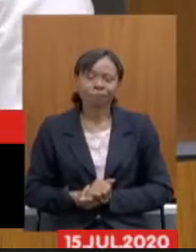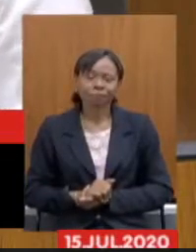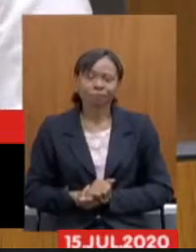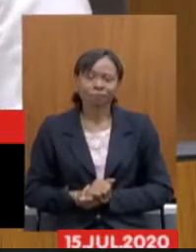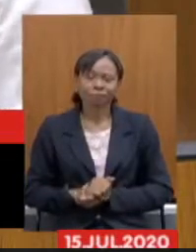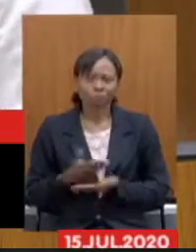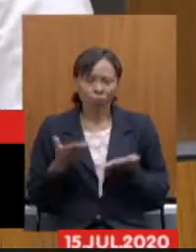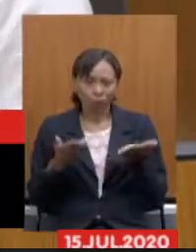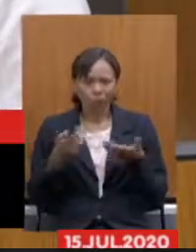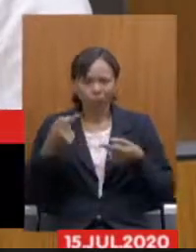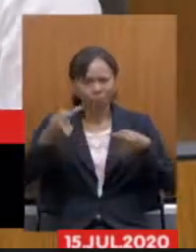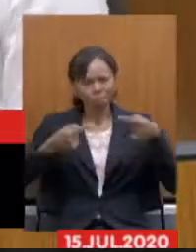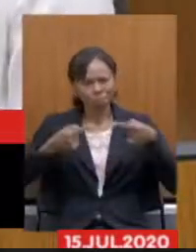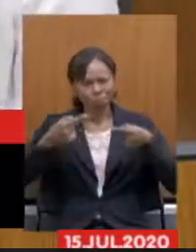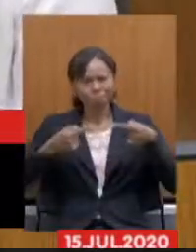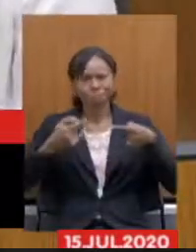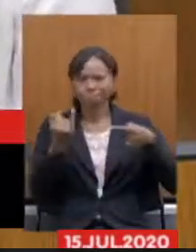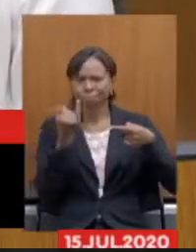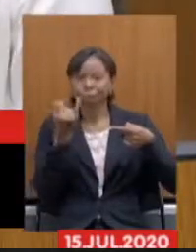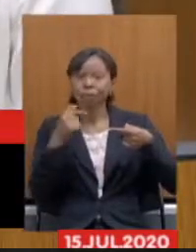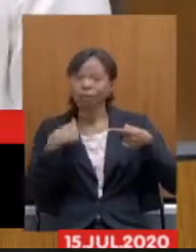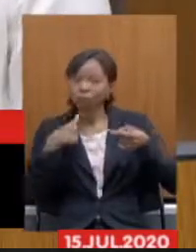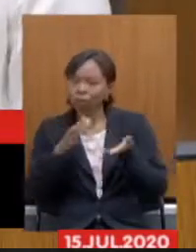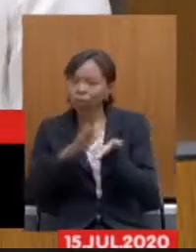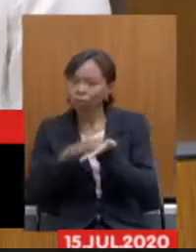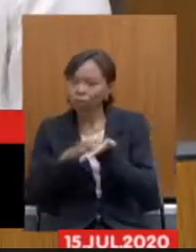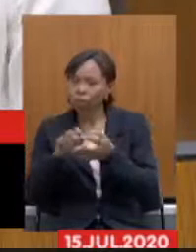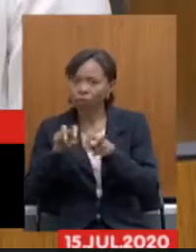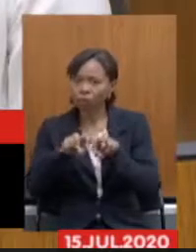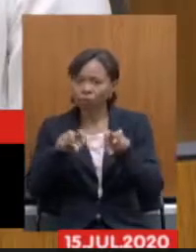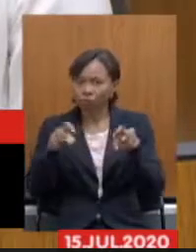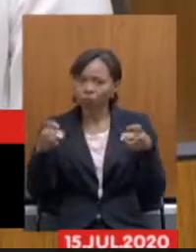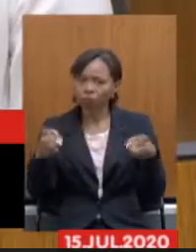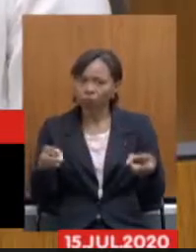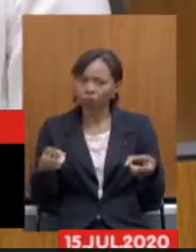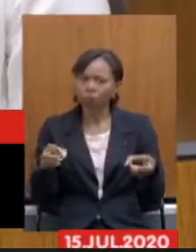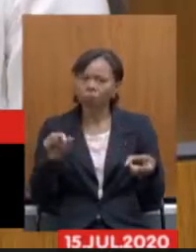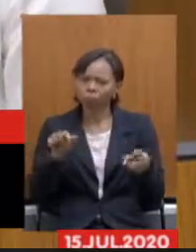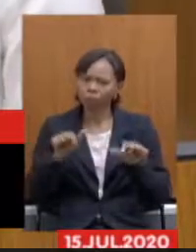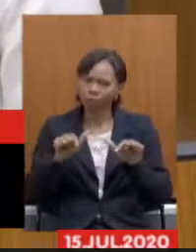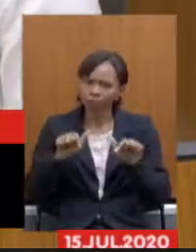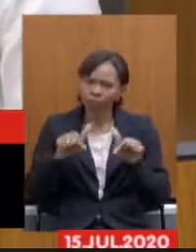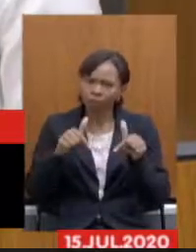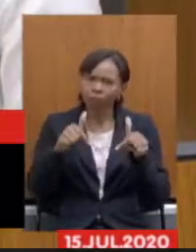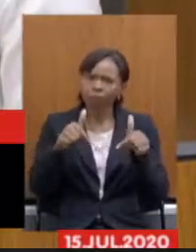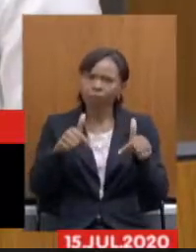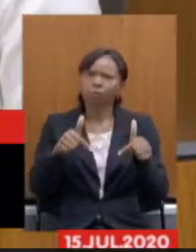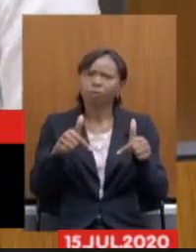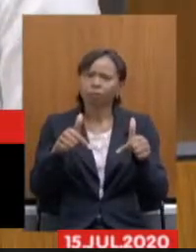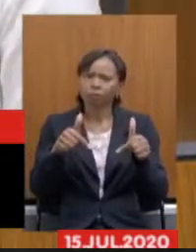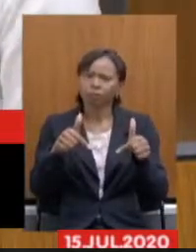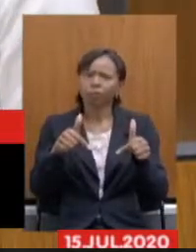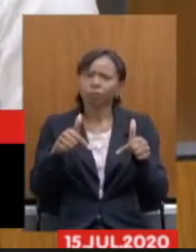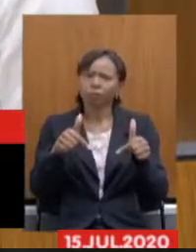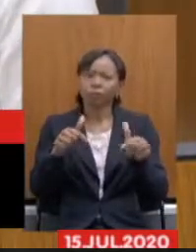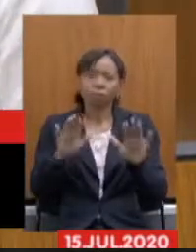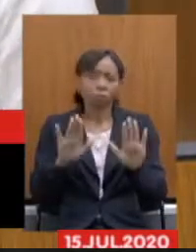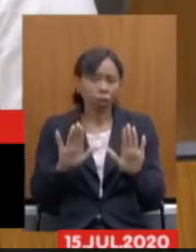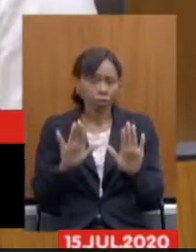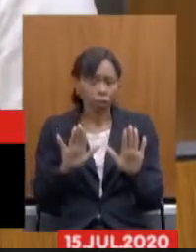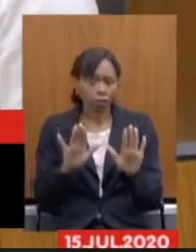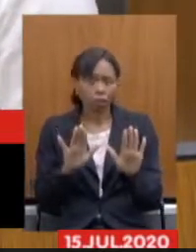debate e eu parabenizo a mesa pela iniciativa que está tendo não é o ideal